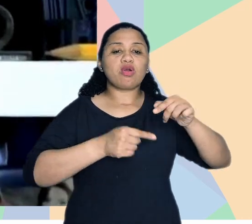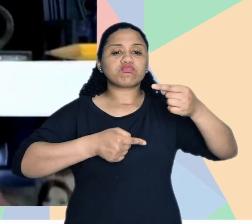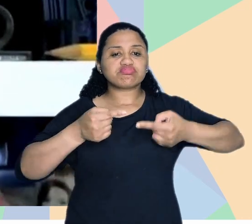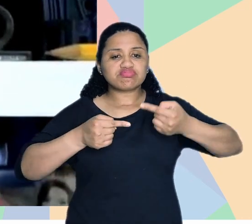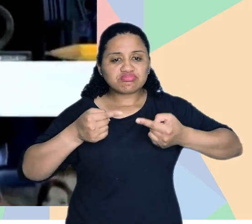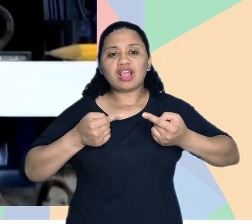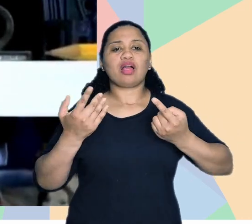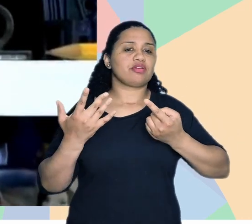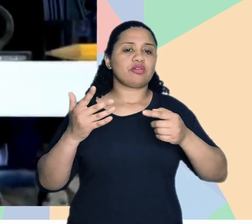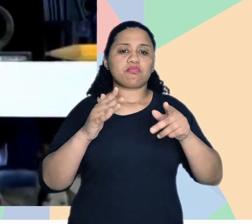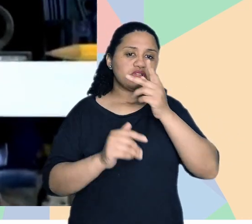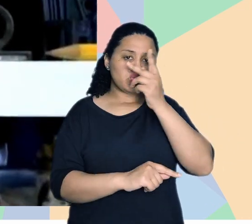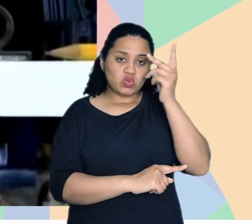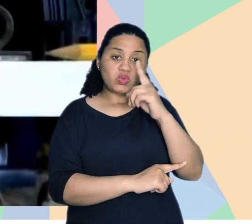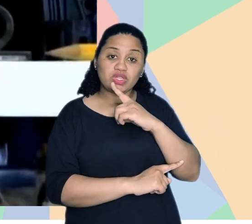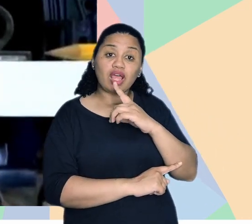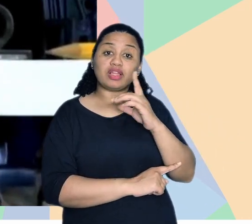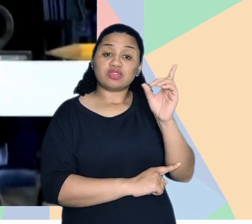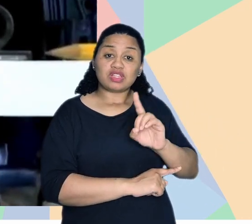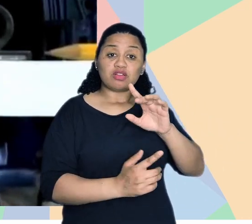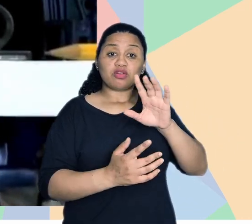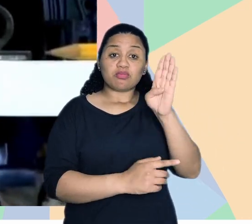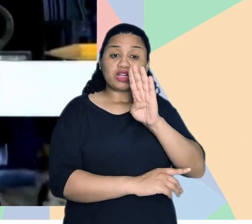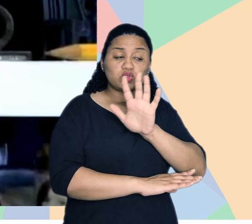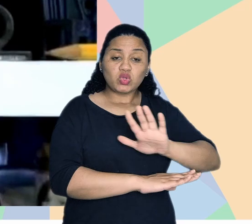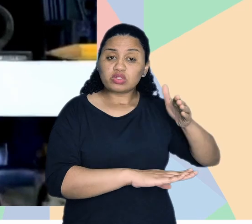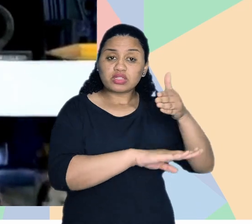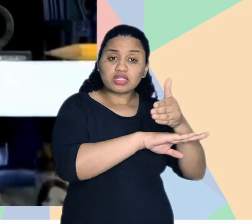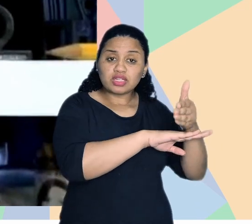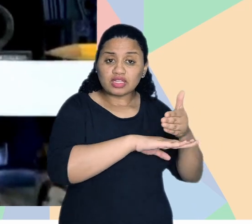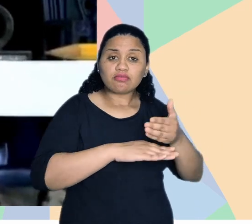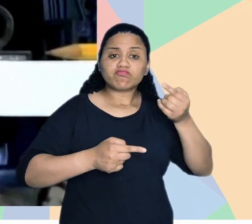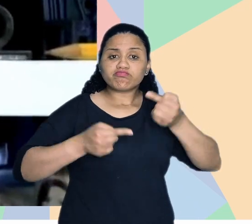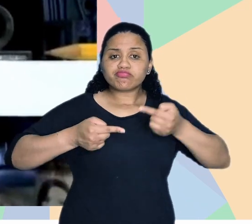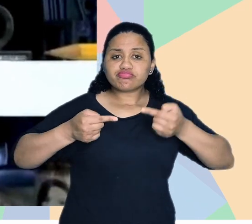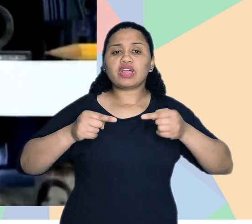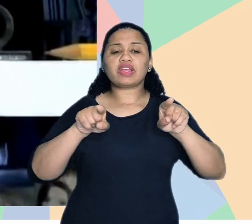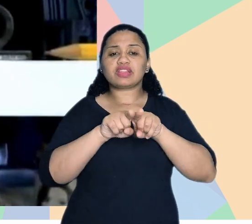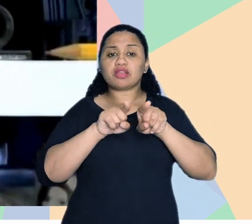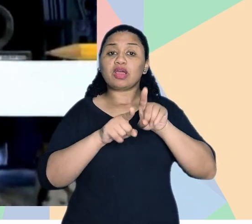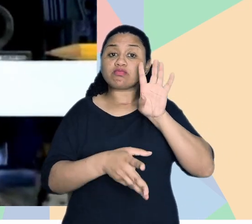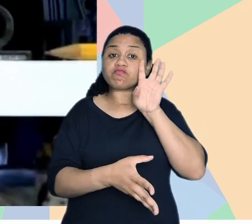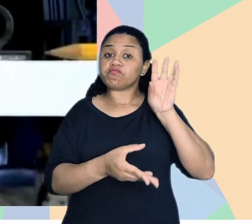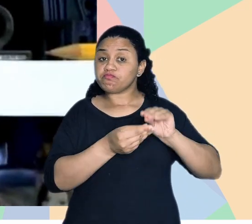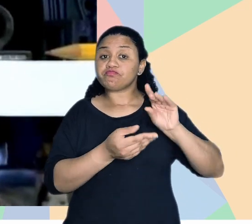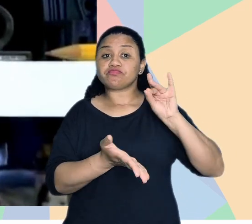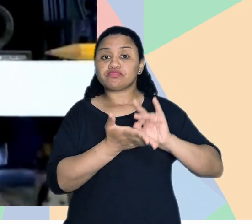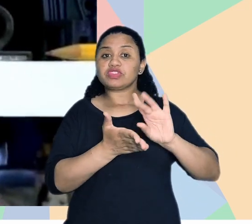após todas as nossas discussões e envolvimento de pessoas com deficiência do Brasil inteiro, participando nas discussões,